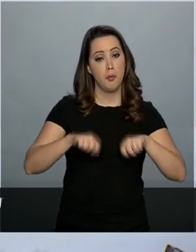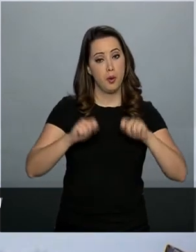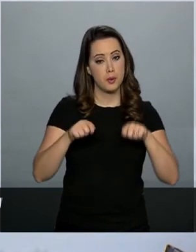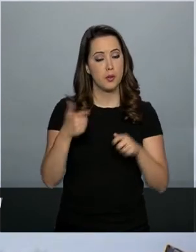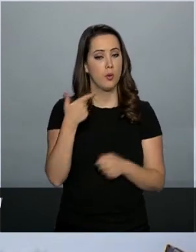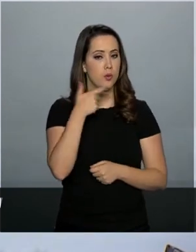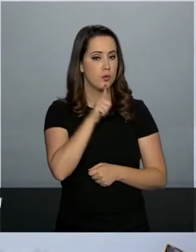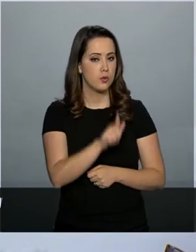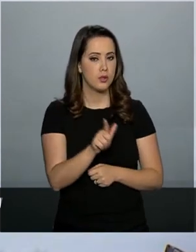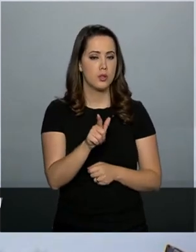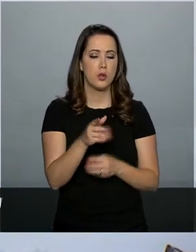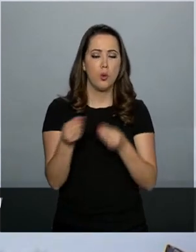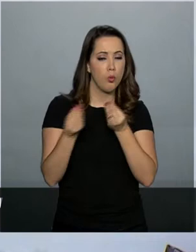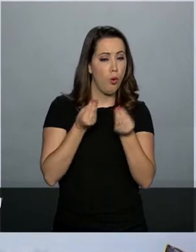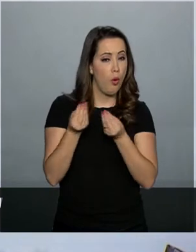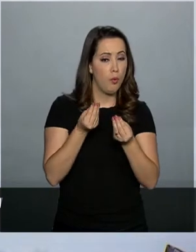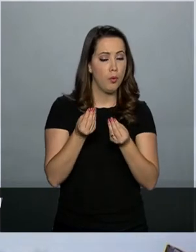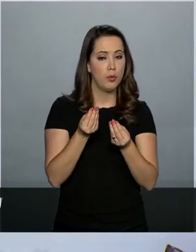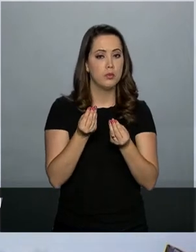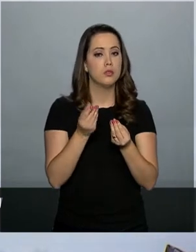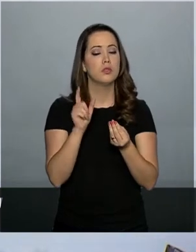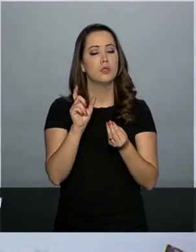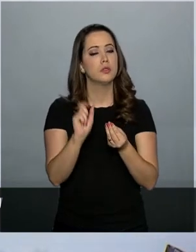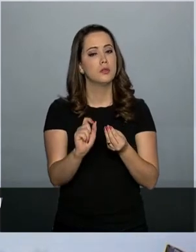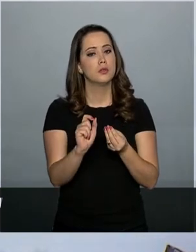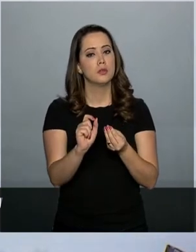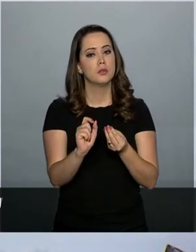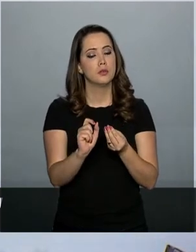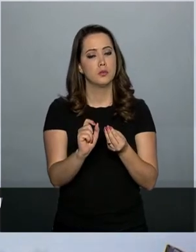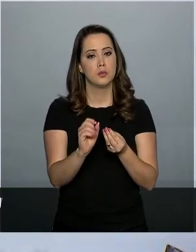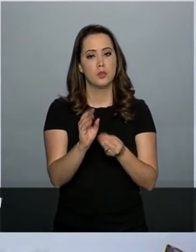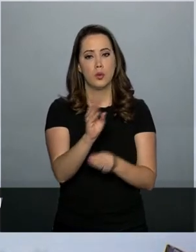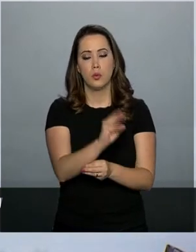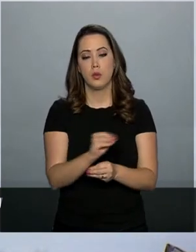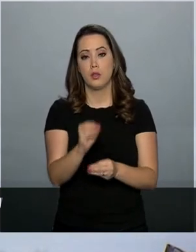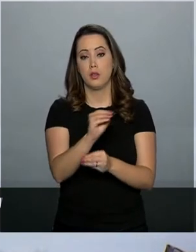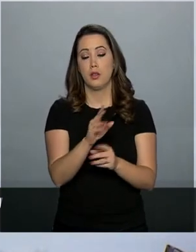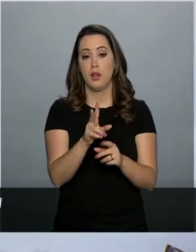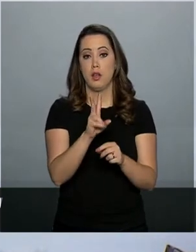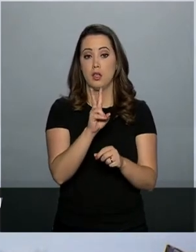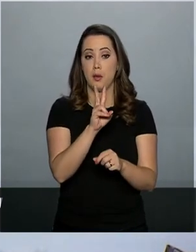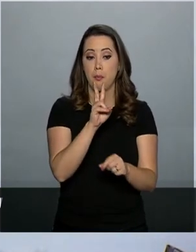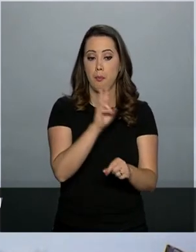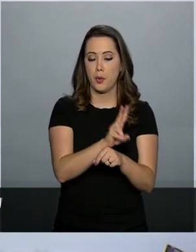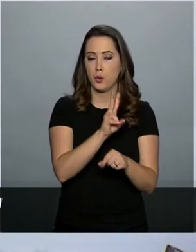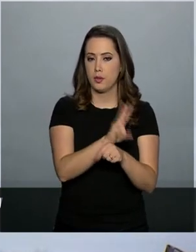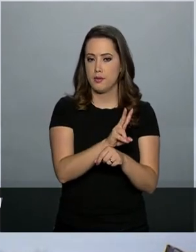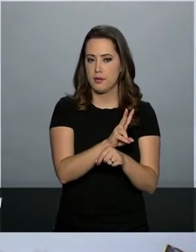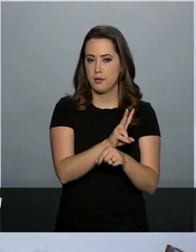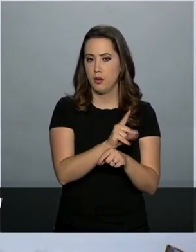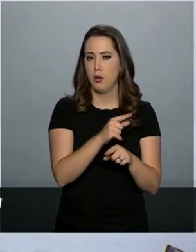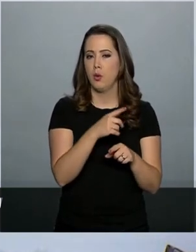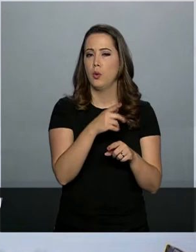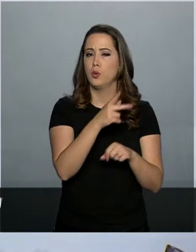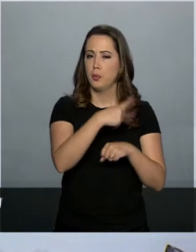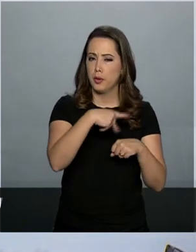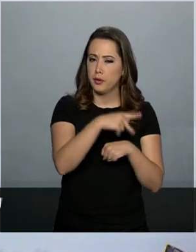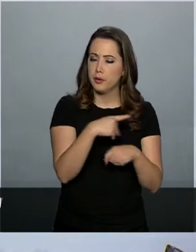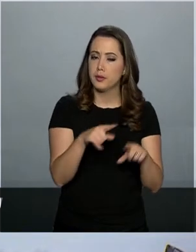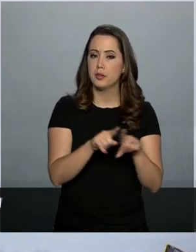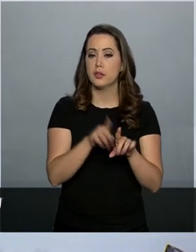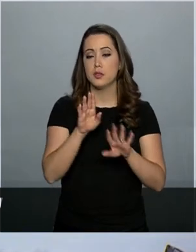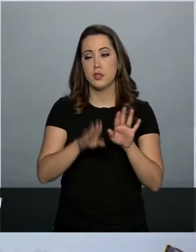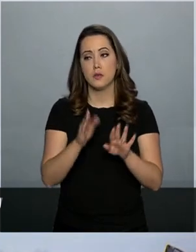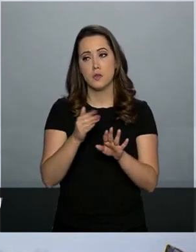obter os meios necessários para o provimento da atividade de defesa em seus territórios e, por vezes,